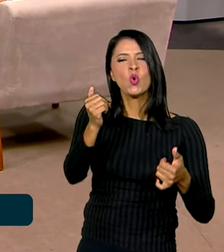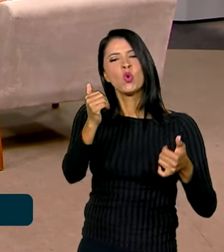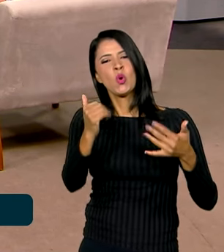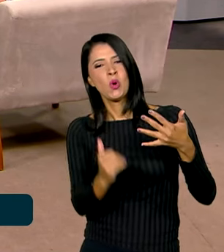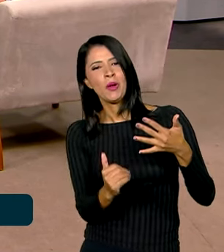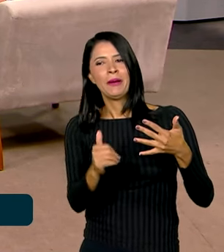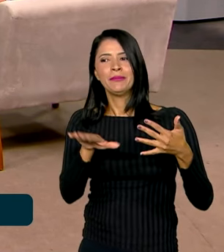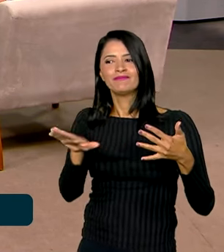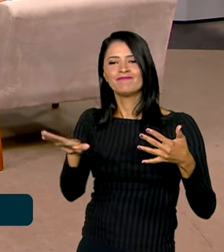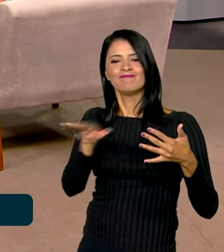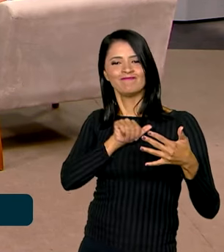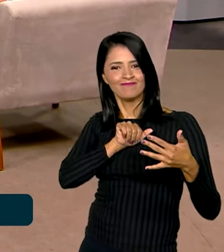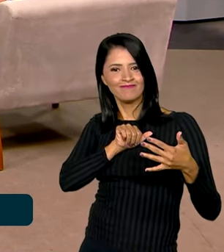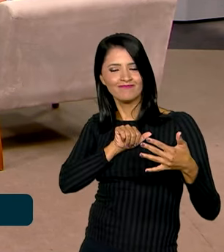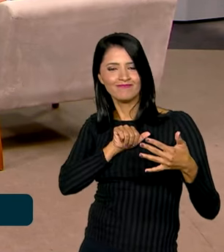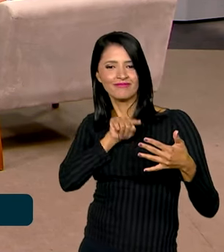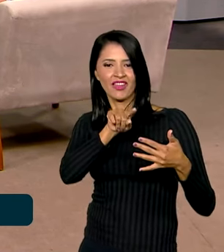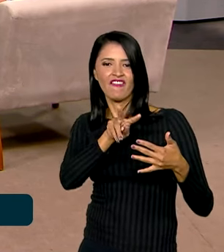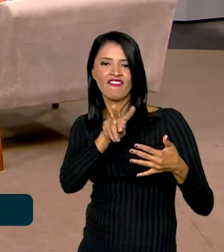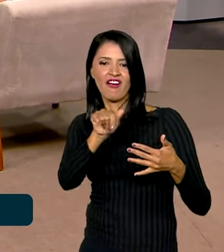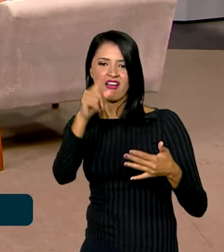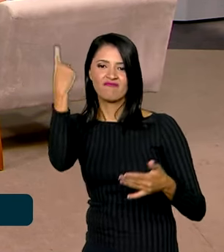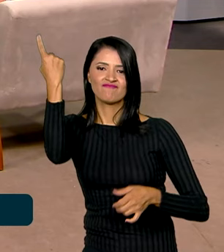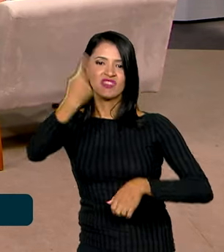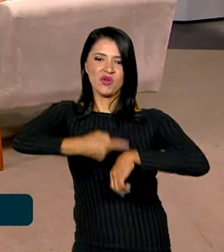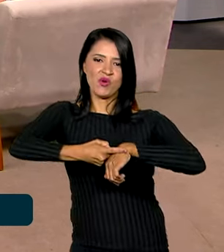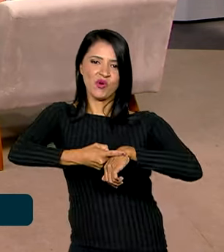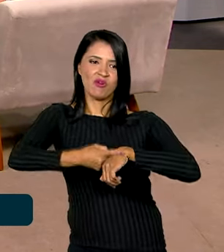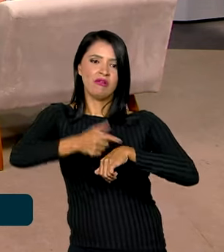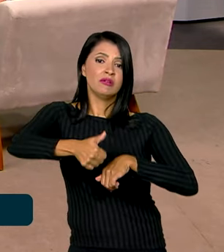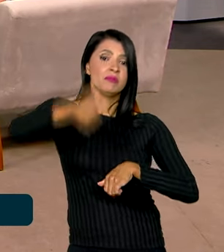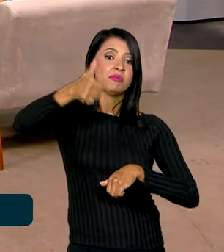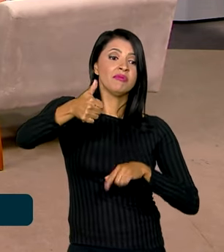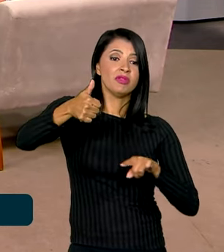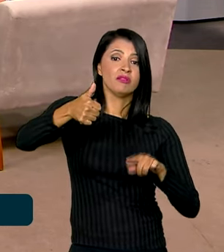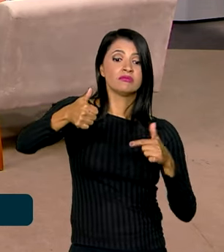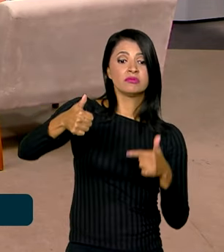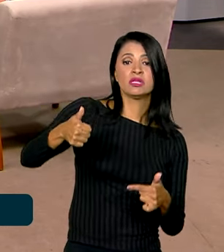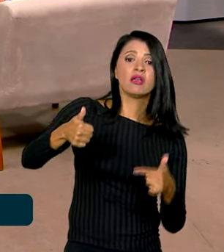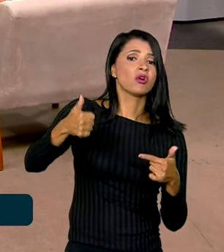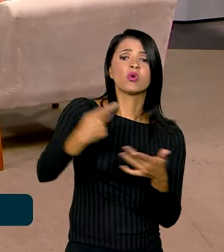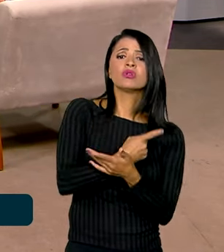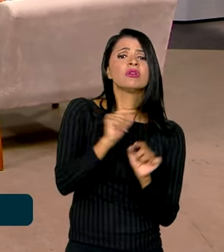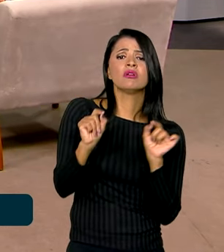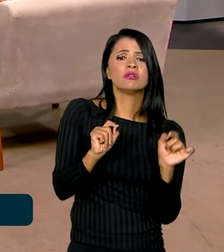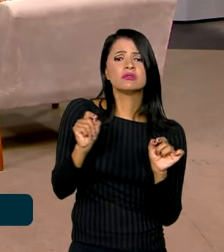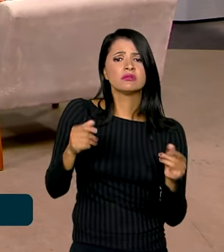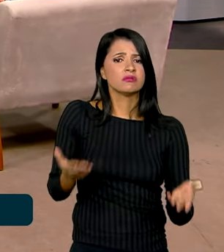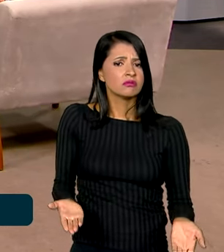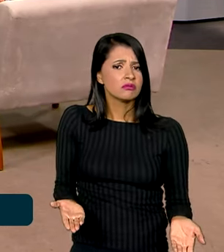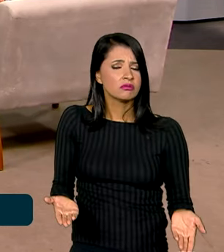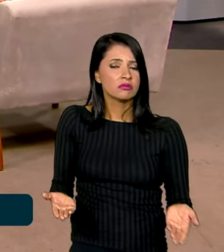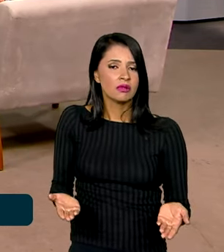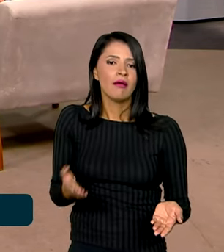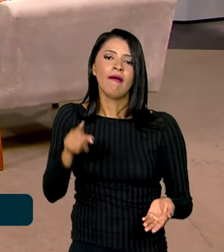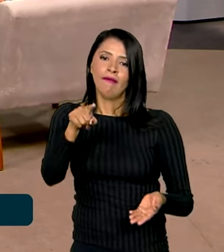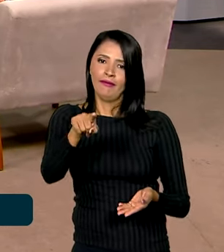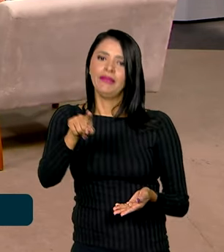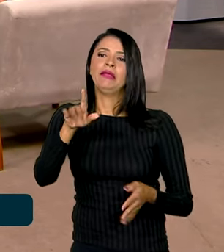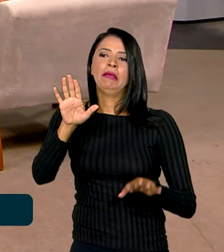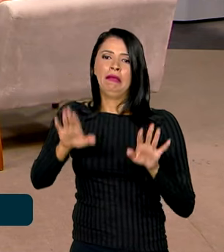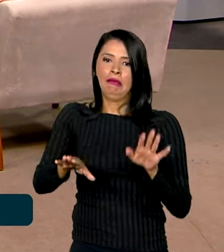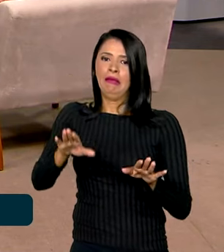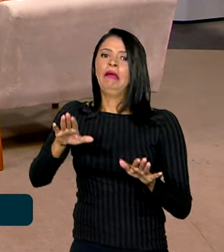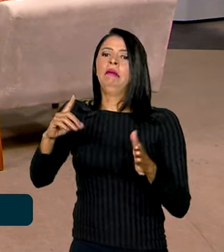lhe desse aquela vaga que ele colocou como primeira opção. O que acontece aí, ministra? Olha, isso foi talvez uma das